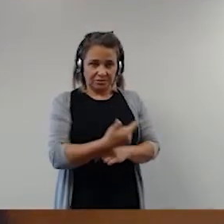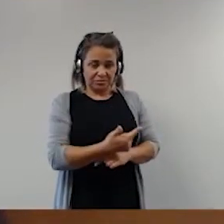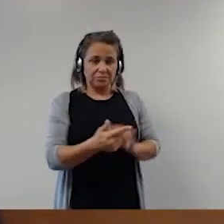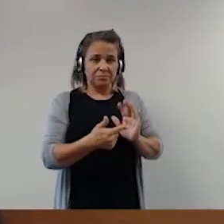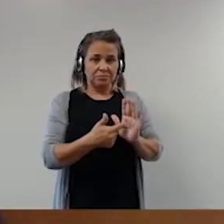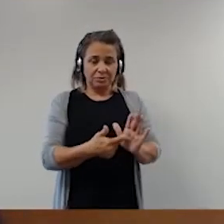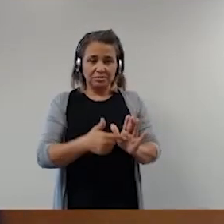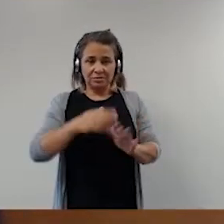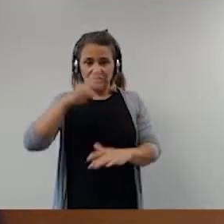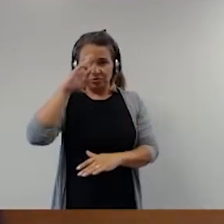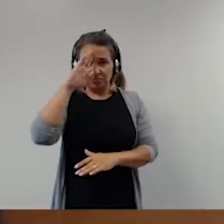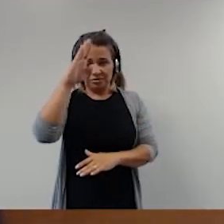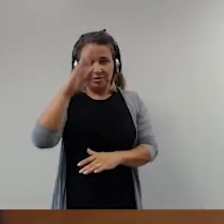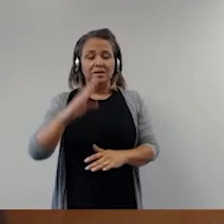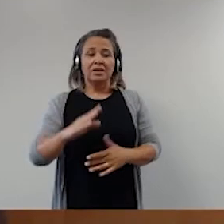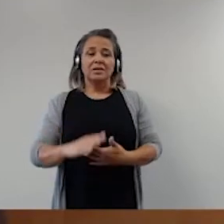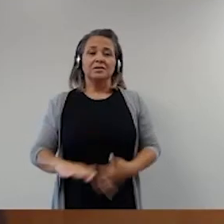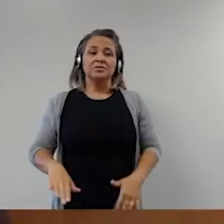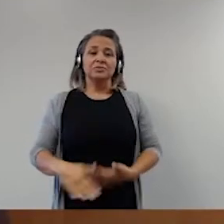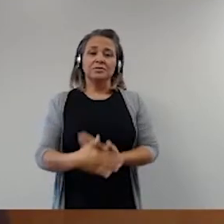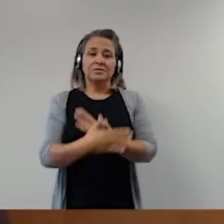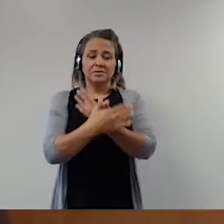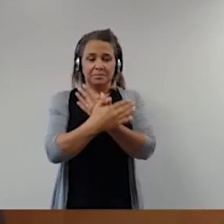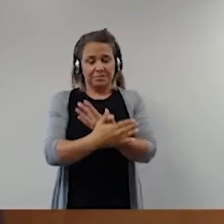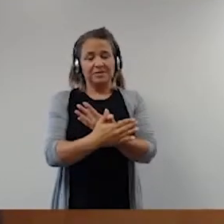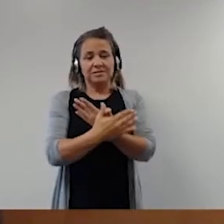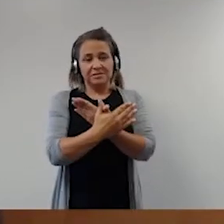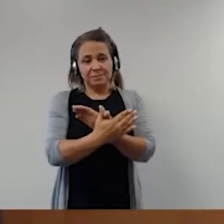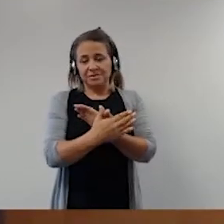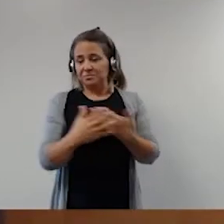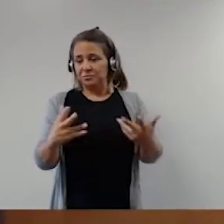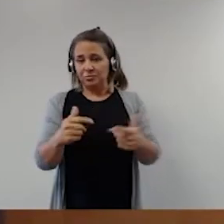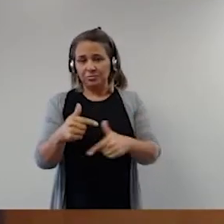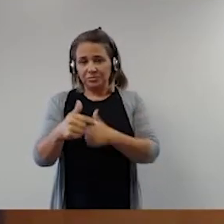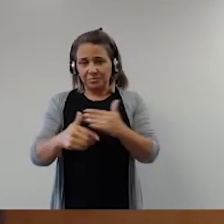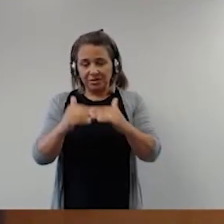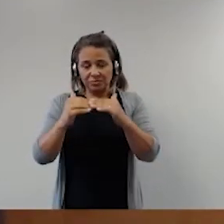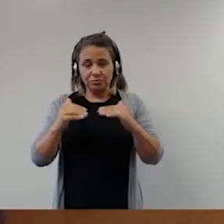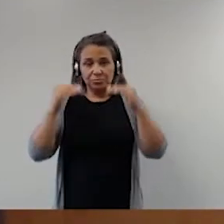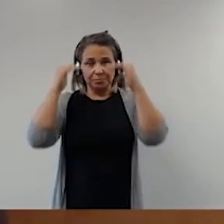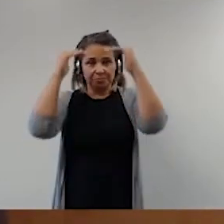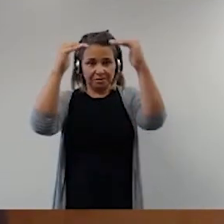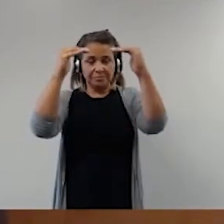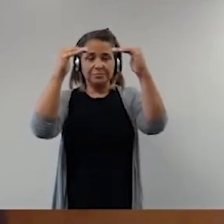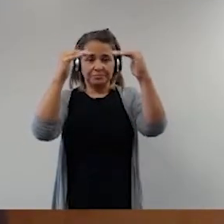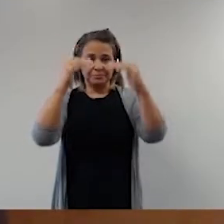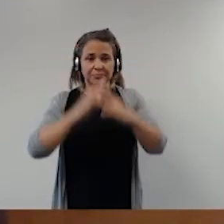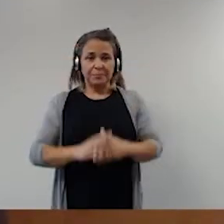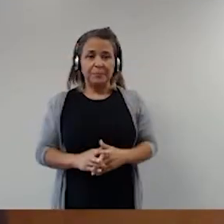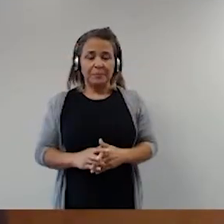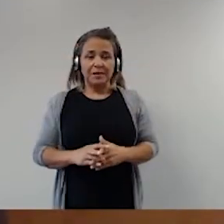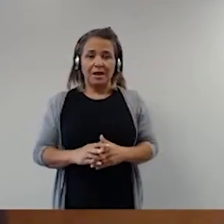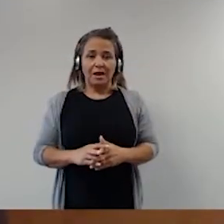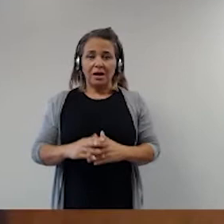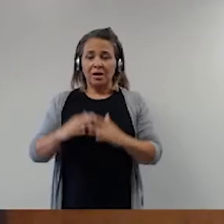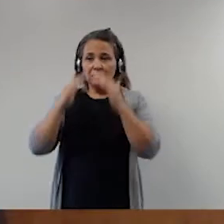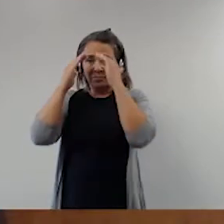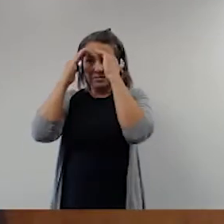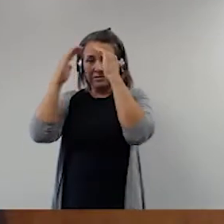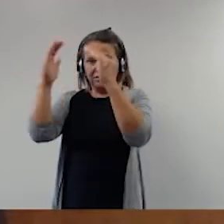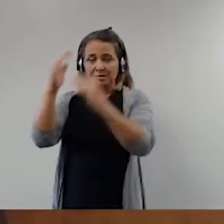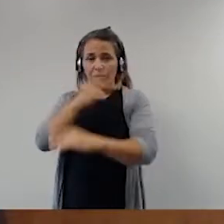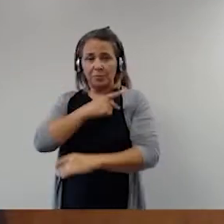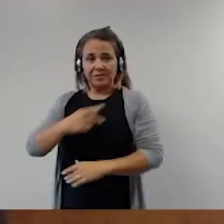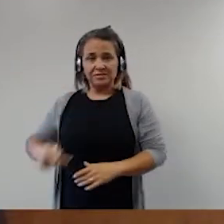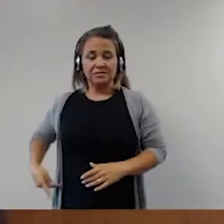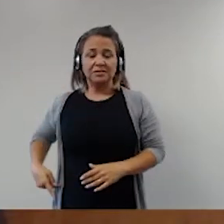chefia das Forças Armadas, mais do isso, a chefia suprema das Forças Armadas, ao chefe do Poder Executivo, ao